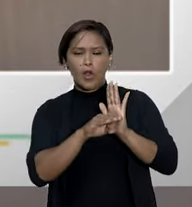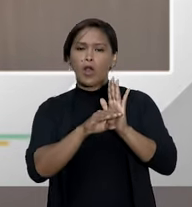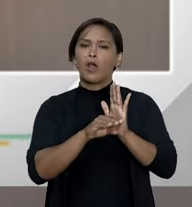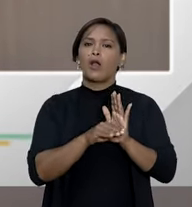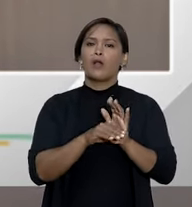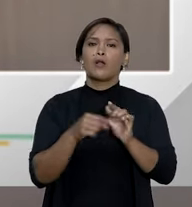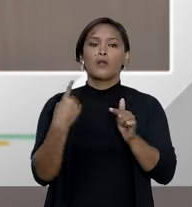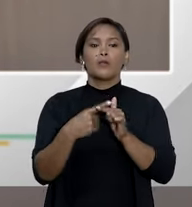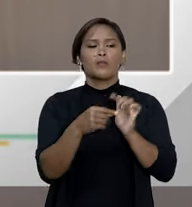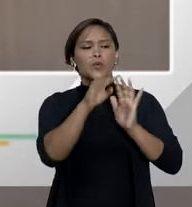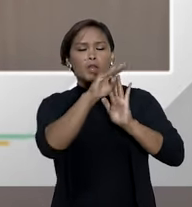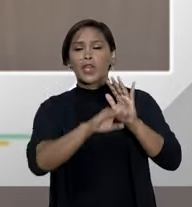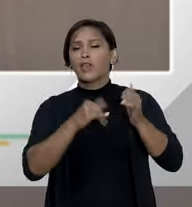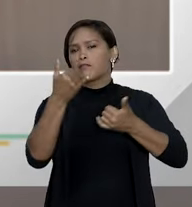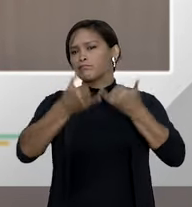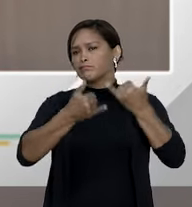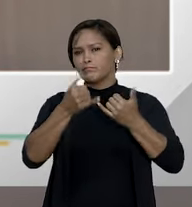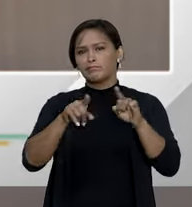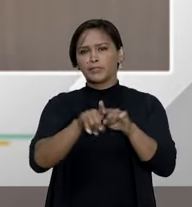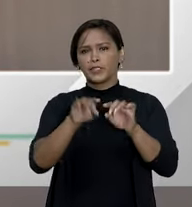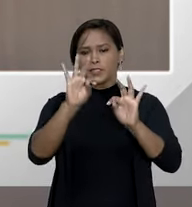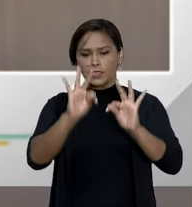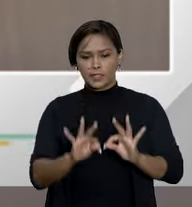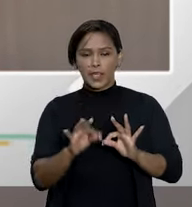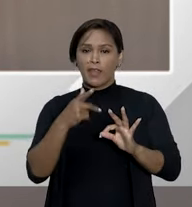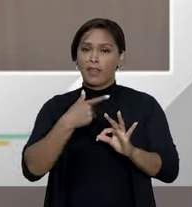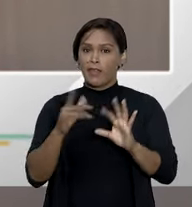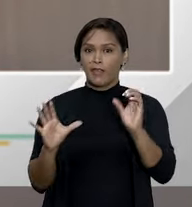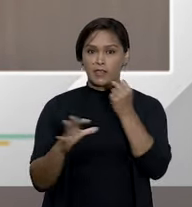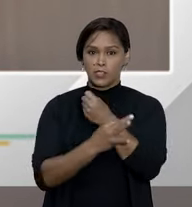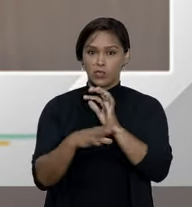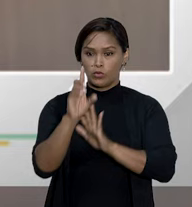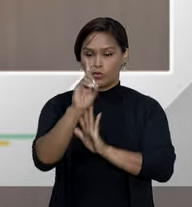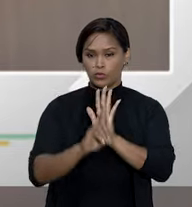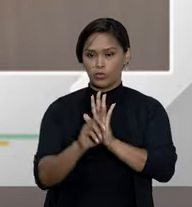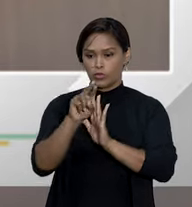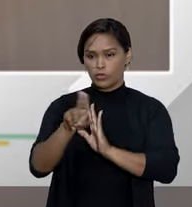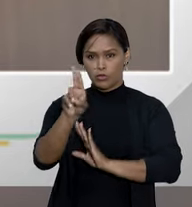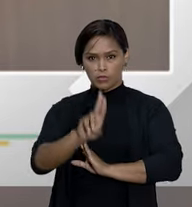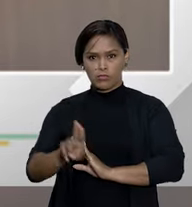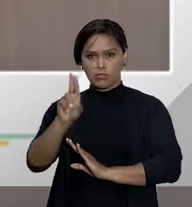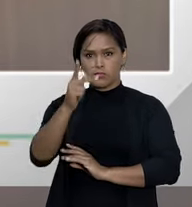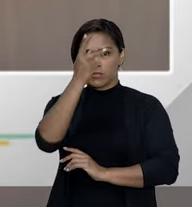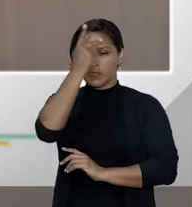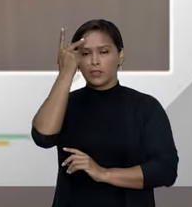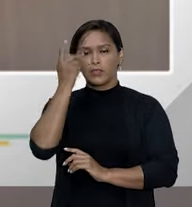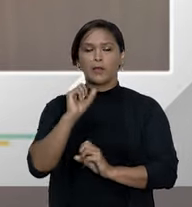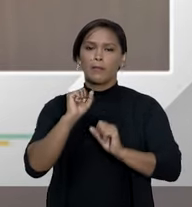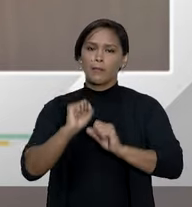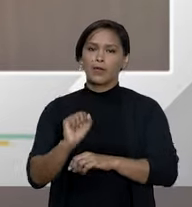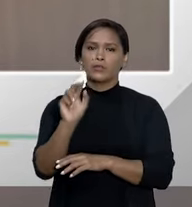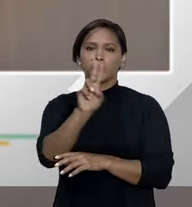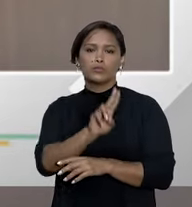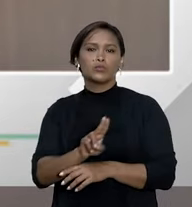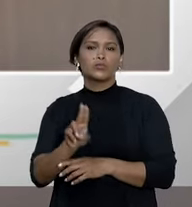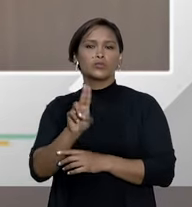porque o rol de procedimentos é que assegura o direito do usuário pleitear